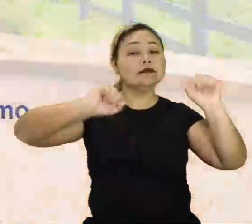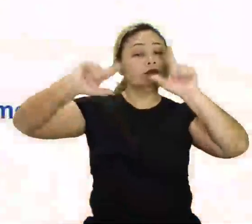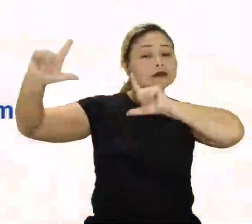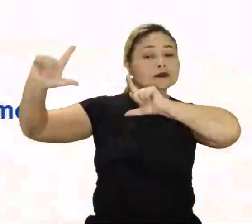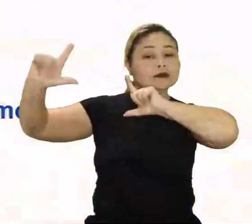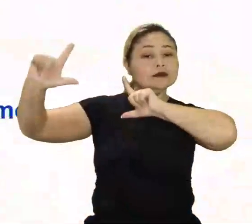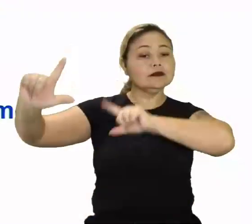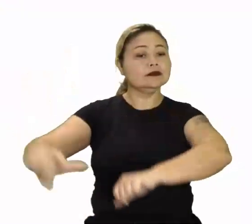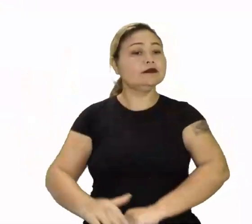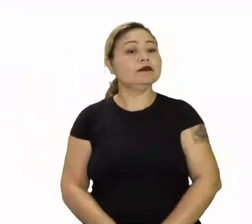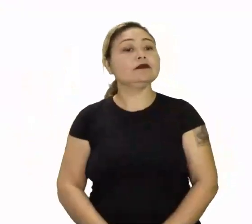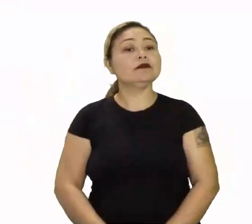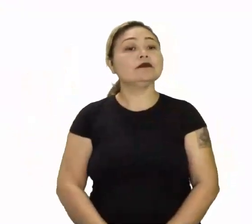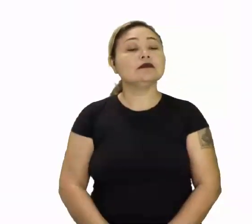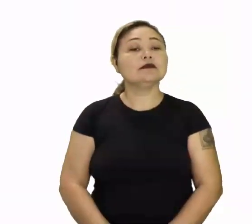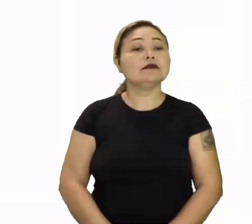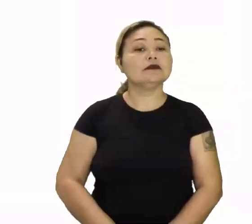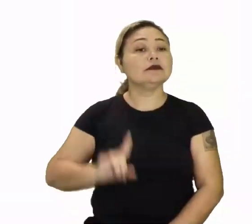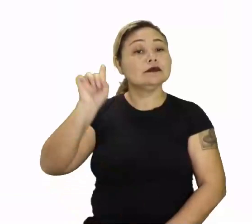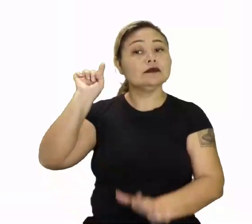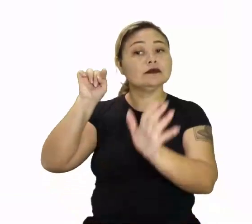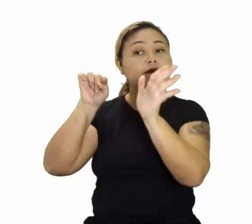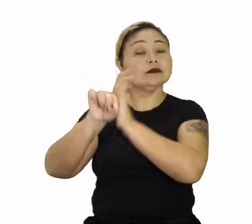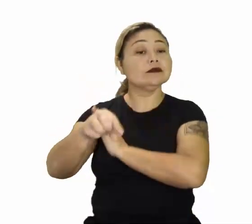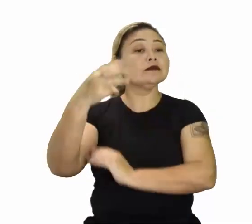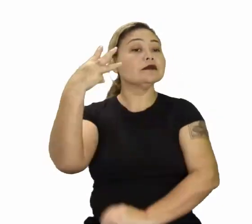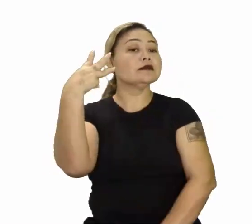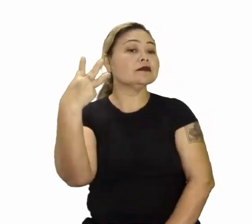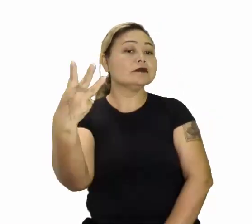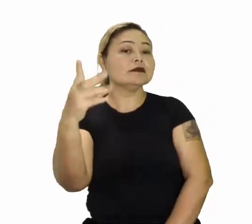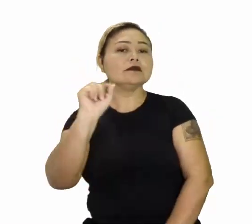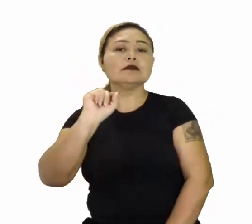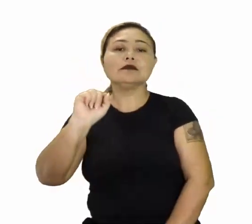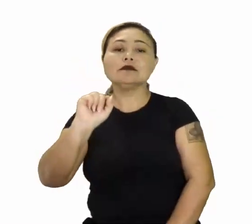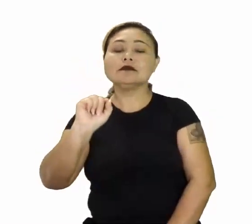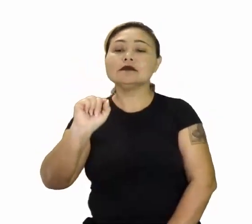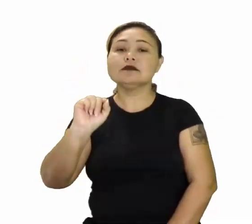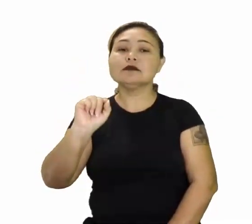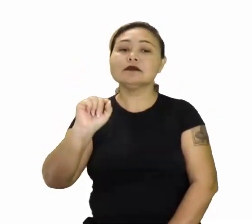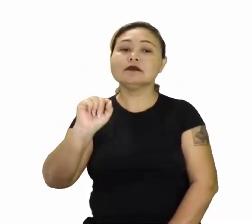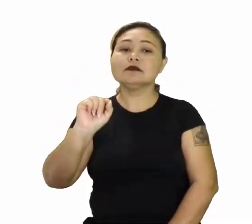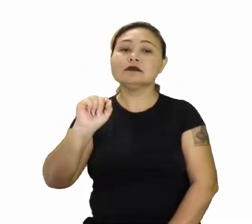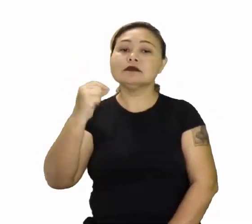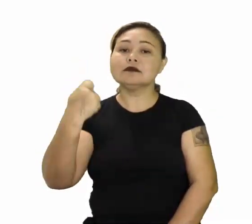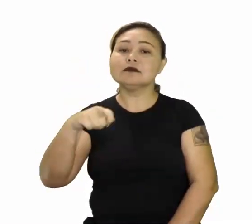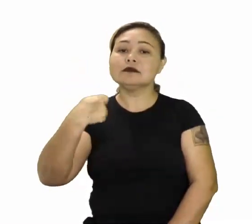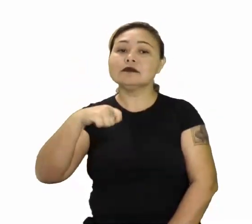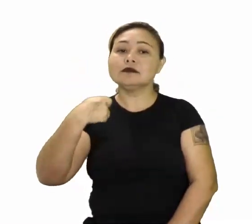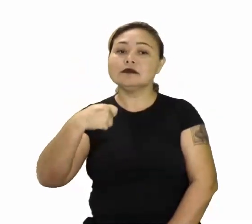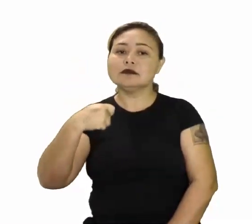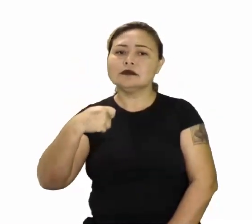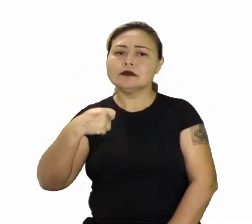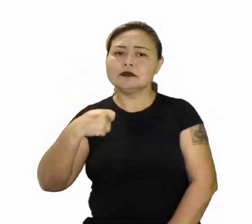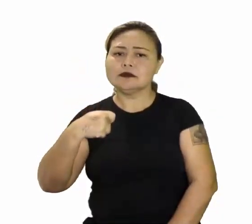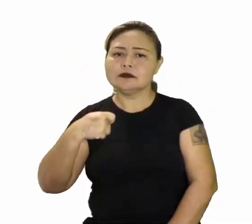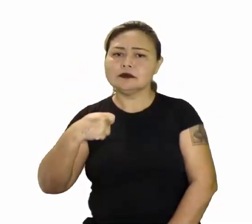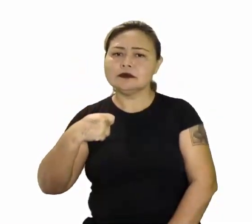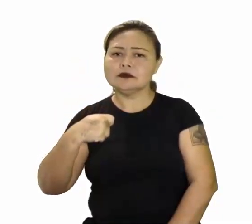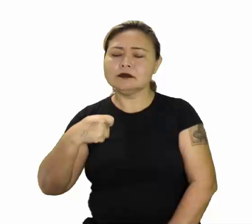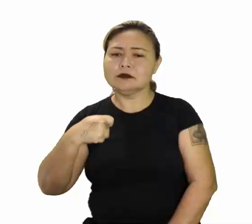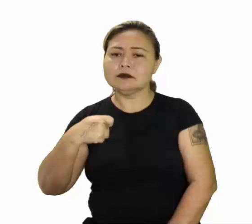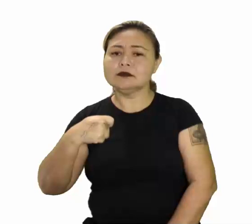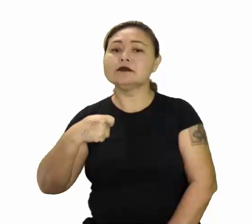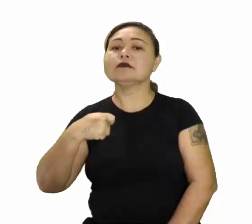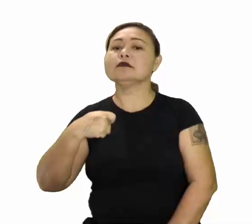diretora. The question three. O é necessário, o que é necessário